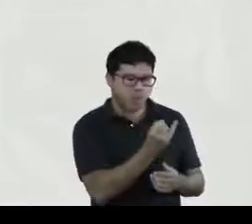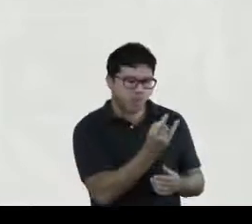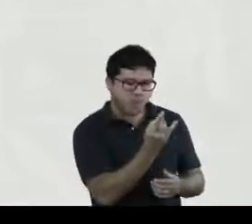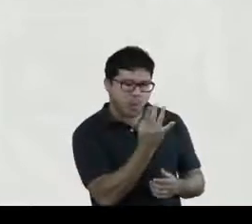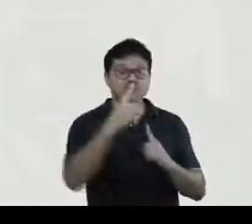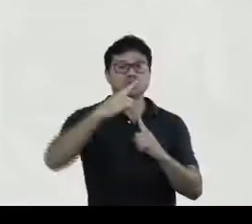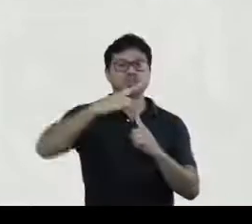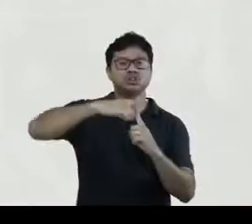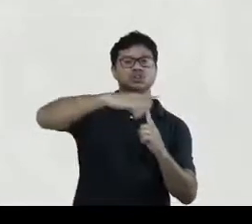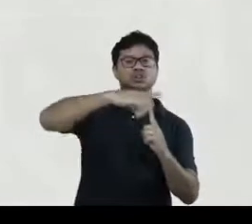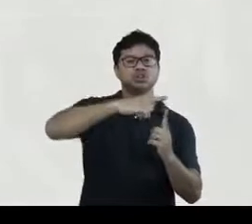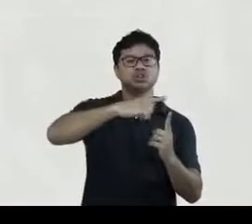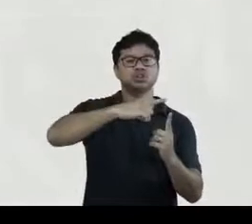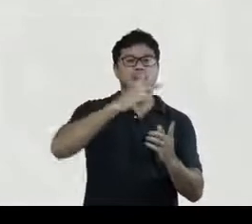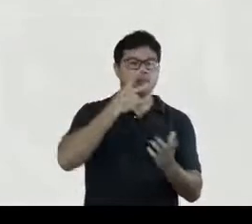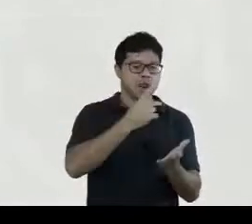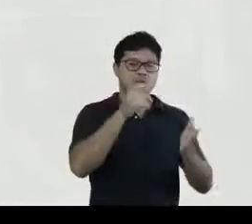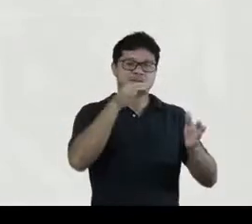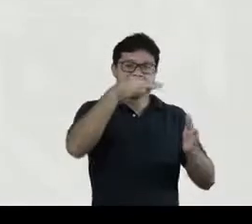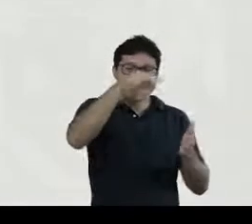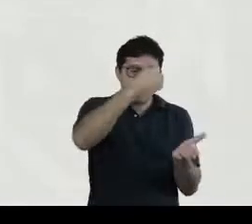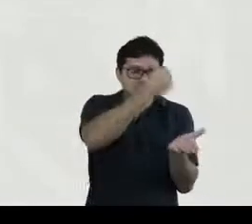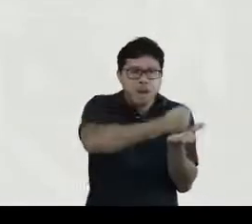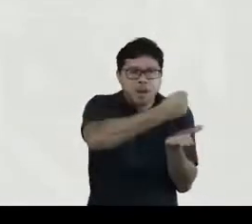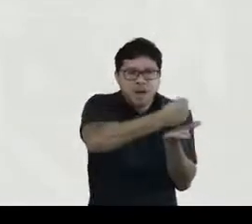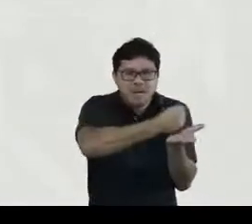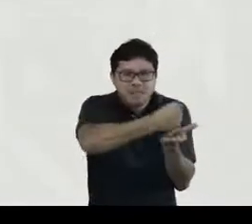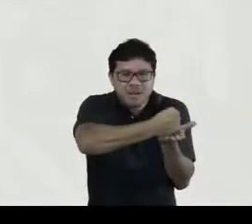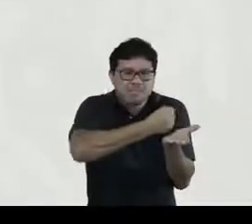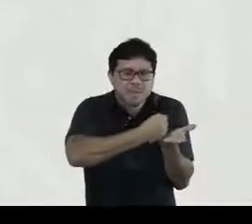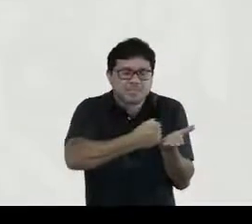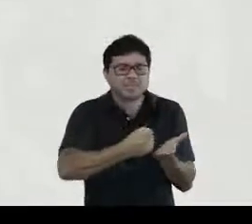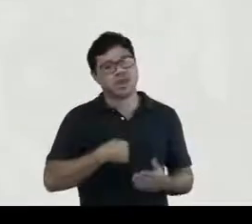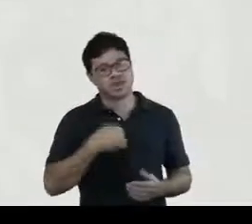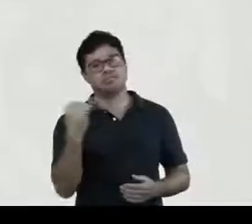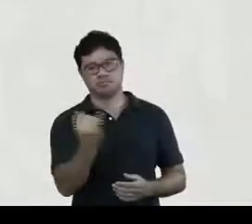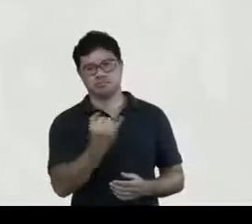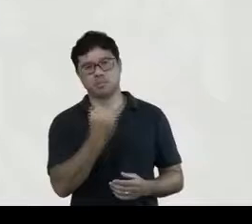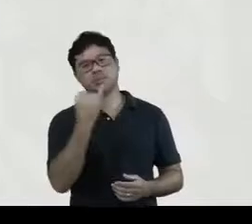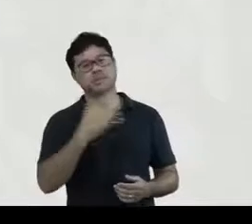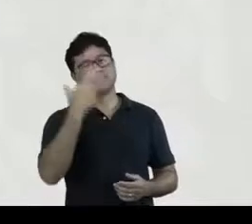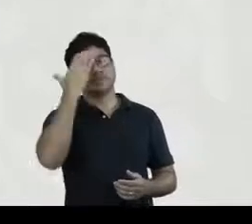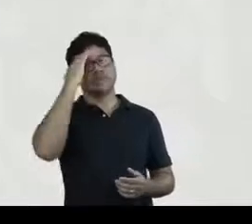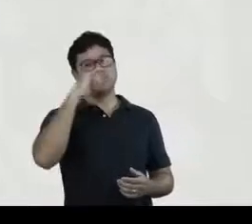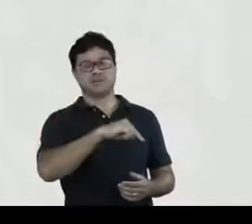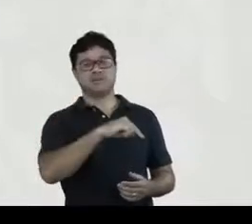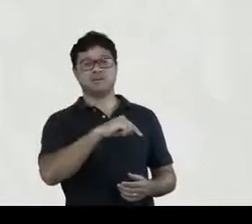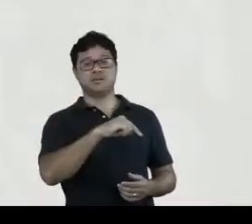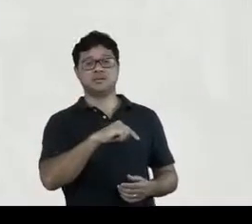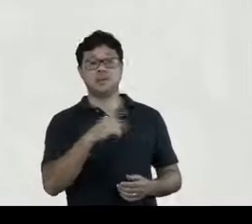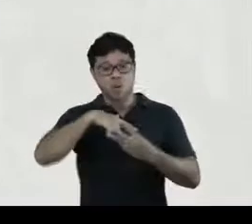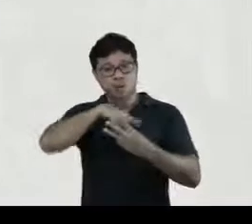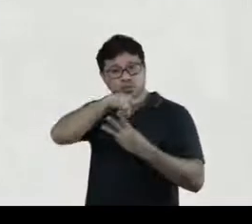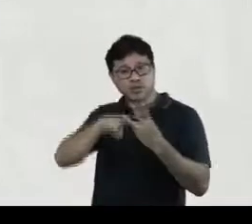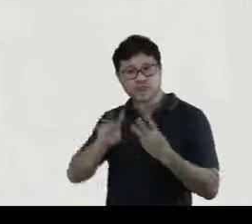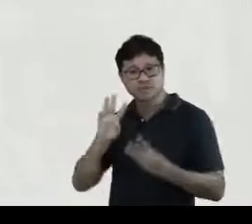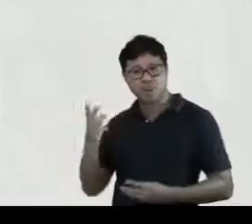dos tipos em uma mesma página. Então, é importante perceber isso. Então, os três